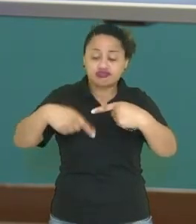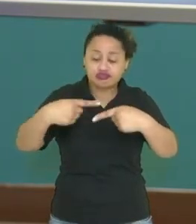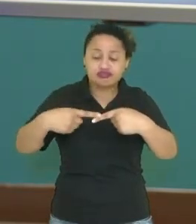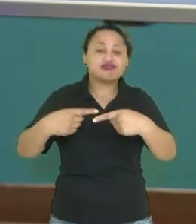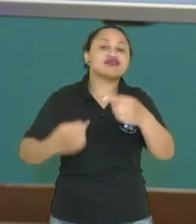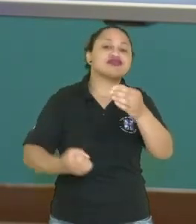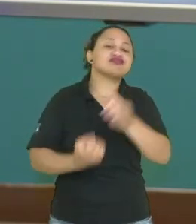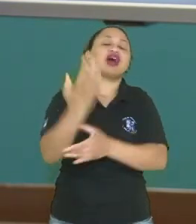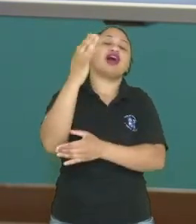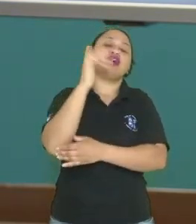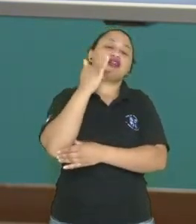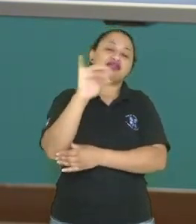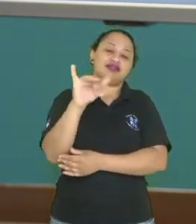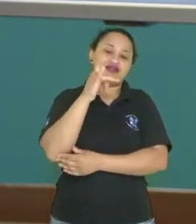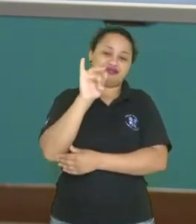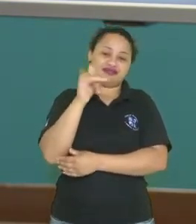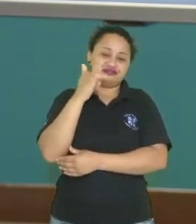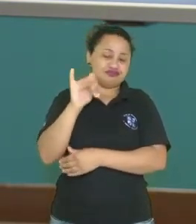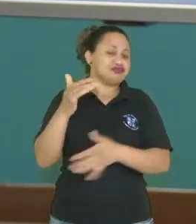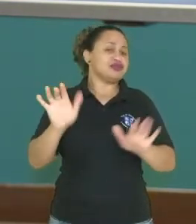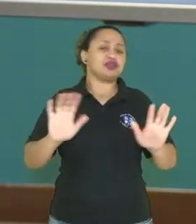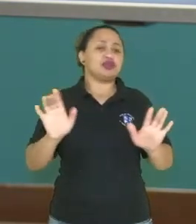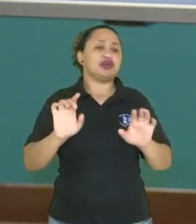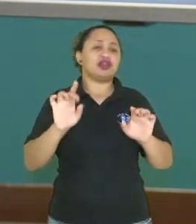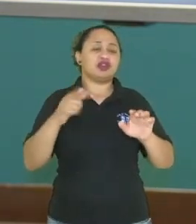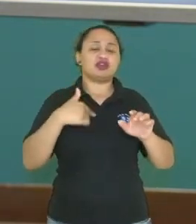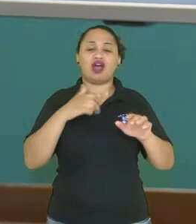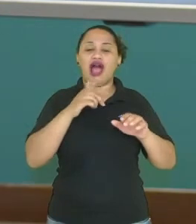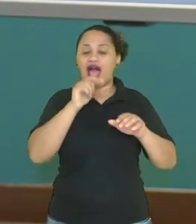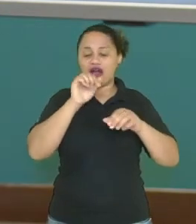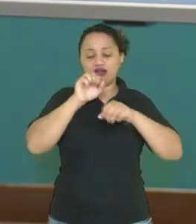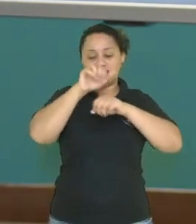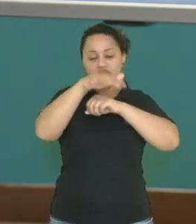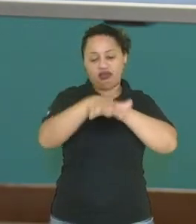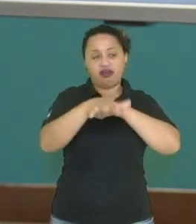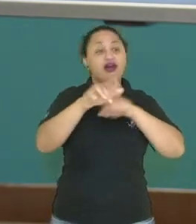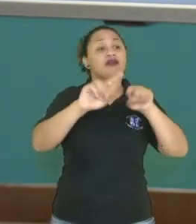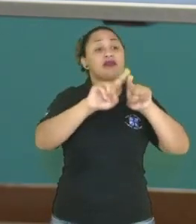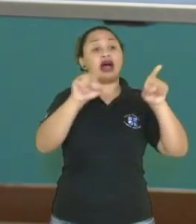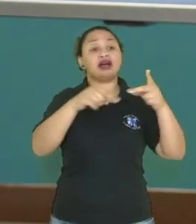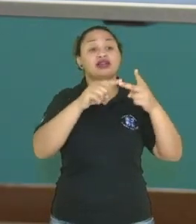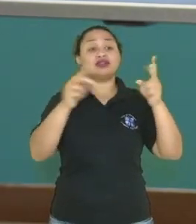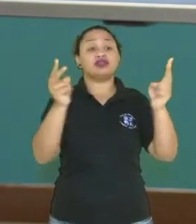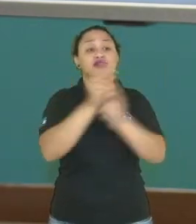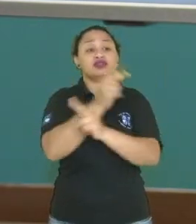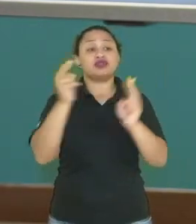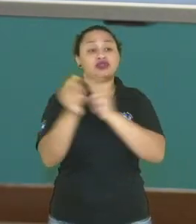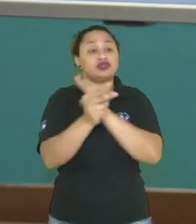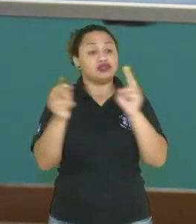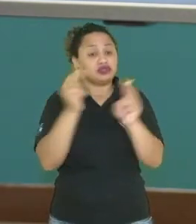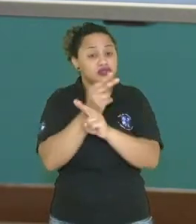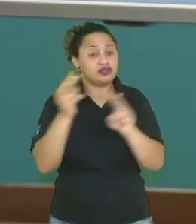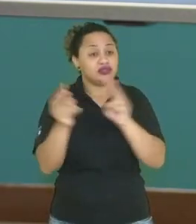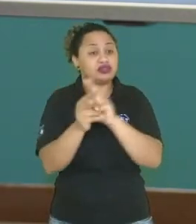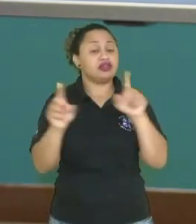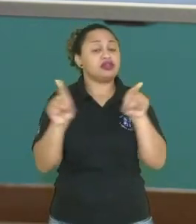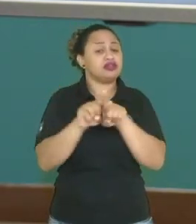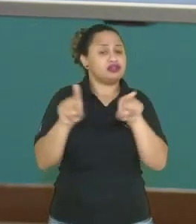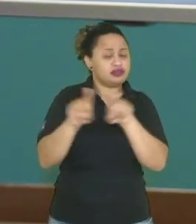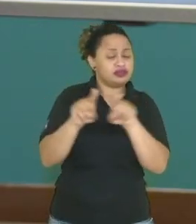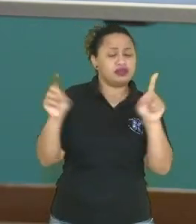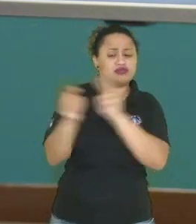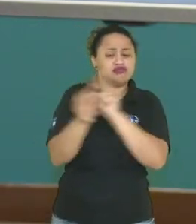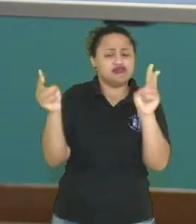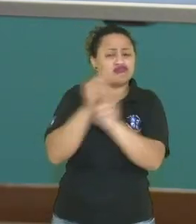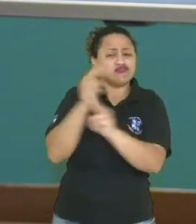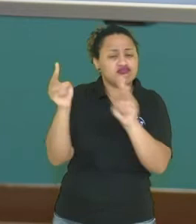Gerar a energia elétrica, não somente as quedas d'água, mas os ventos também, isso mesmo. A partir dos ventos